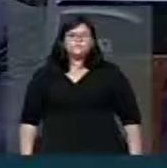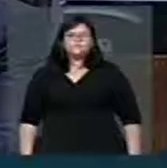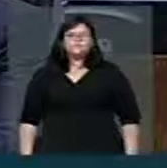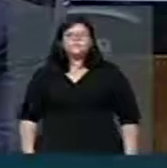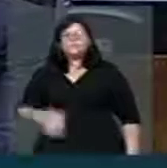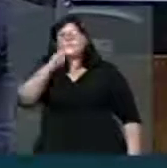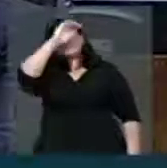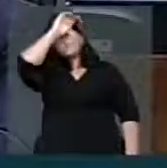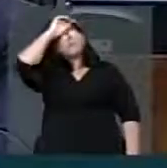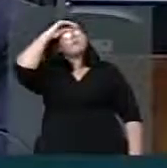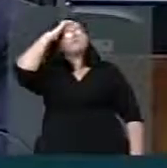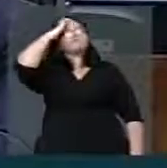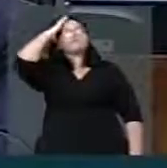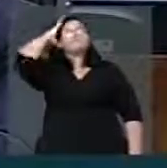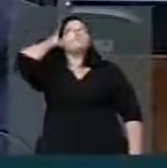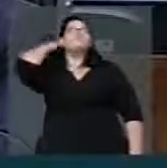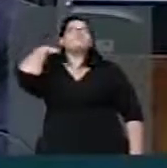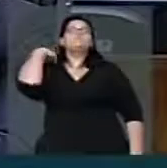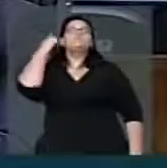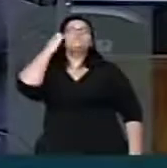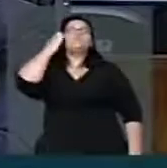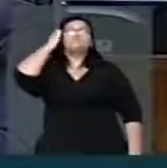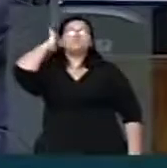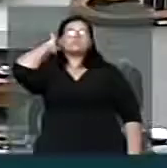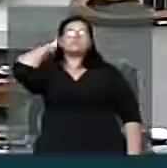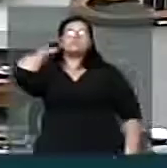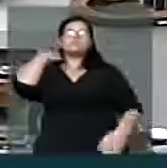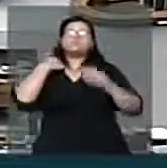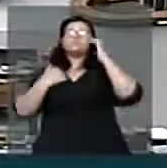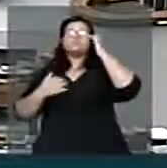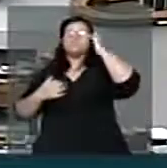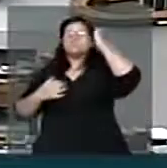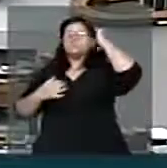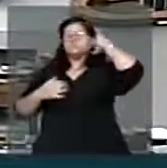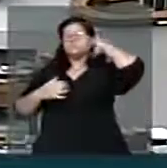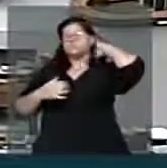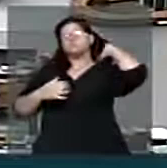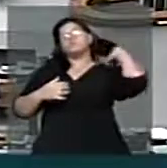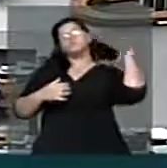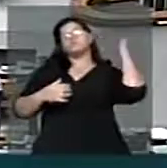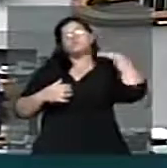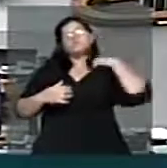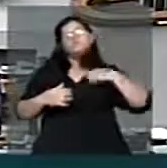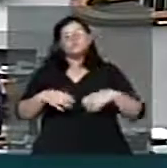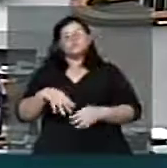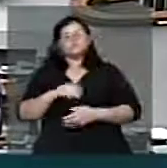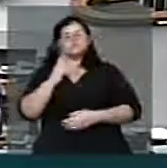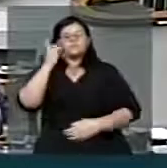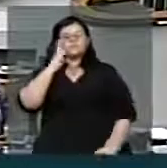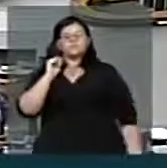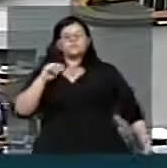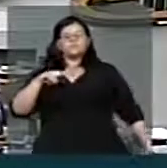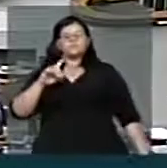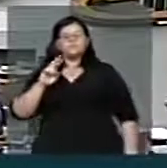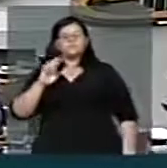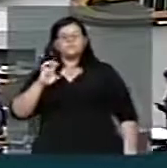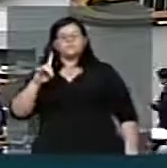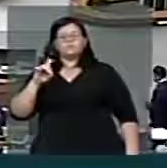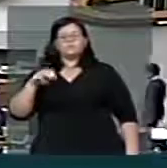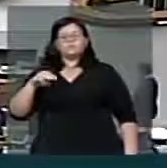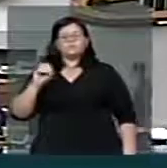Para o líder do PSC, deputado André Moura. Senhor Presidente, senhoras e senhores